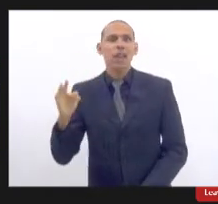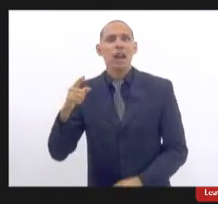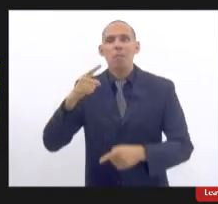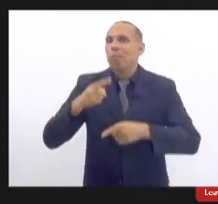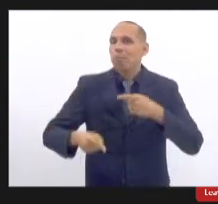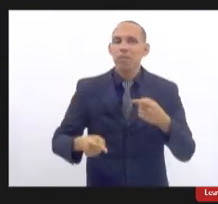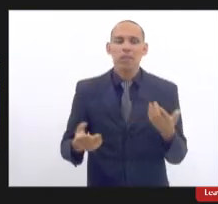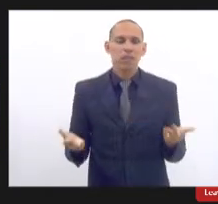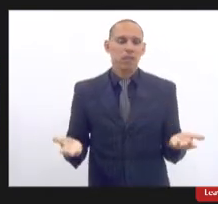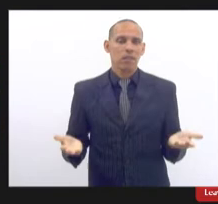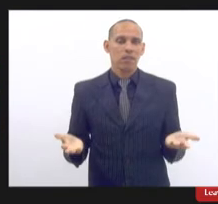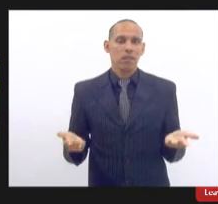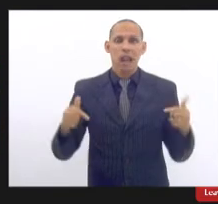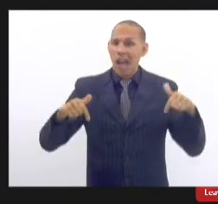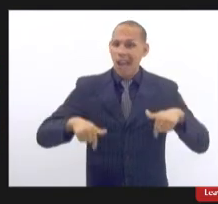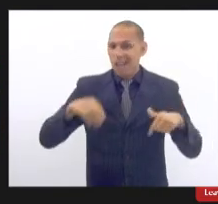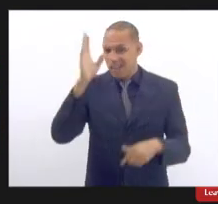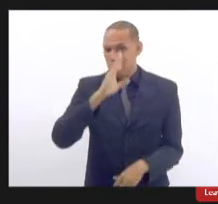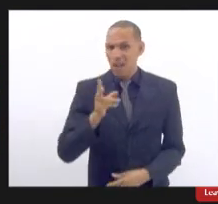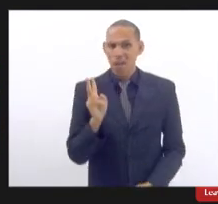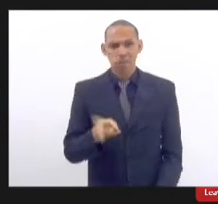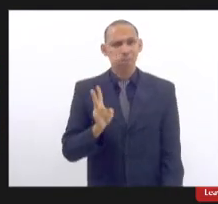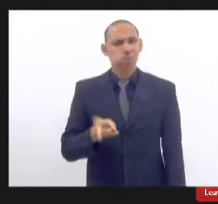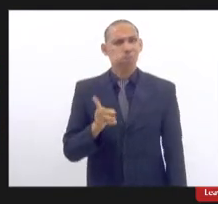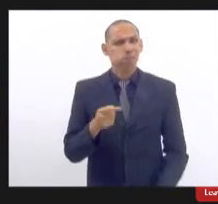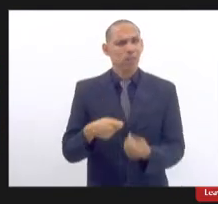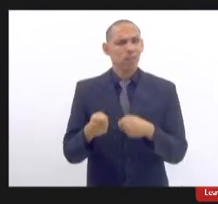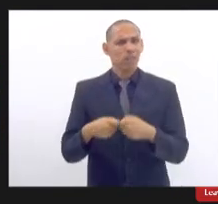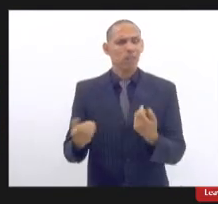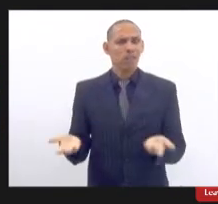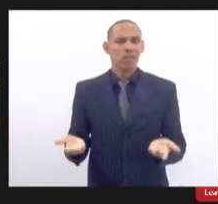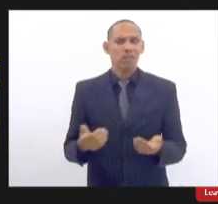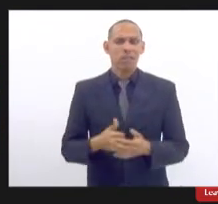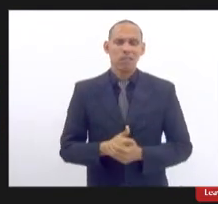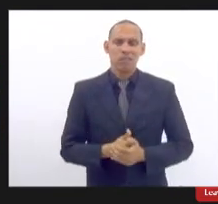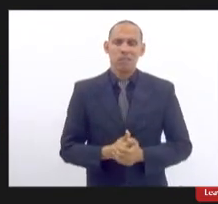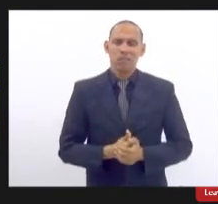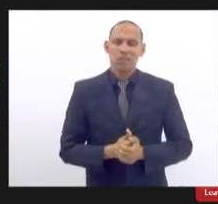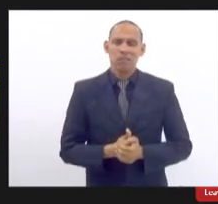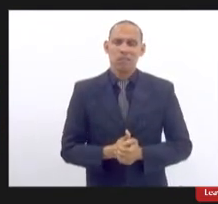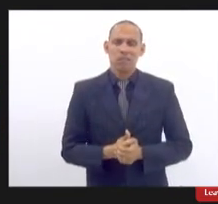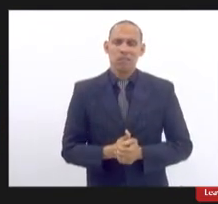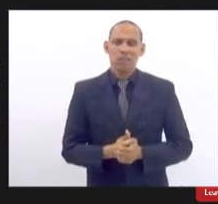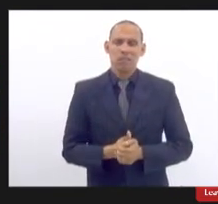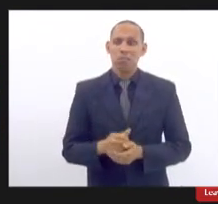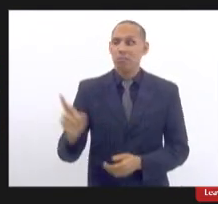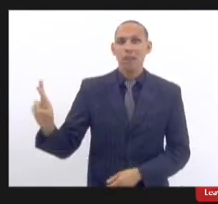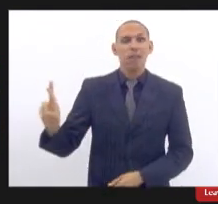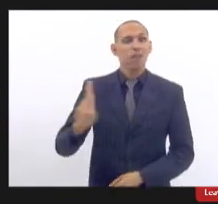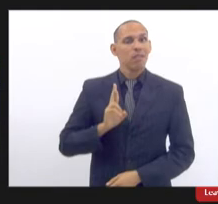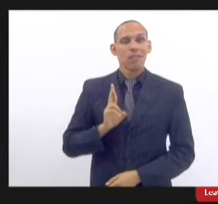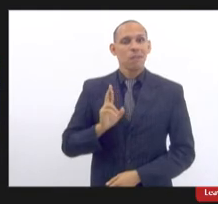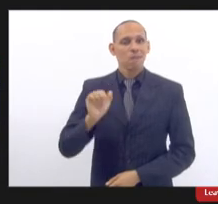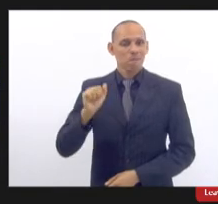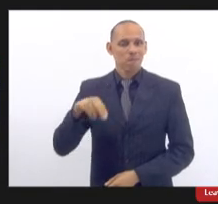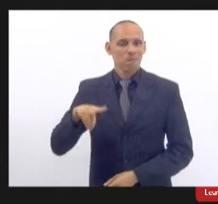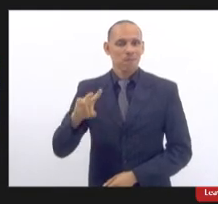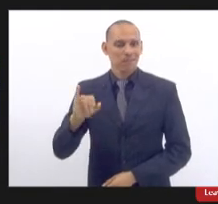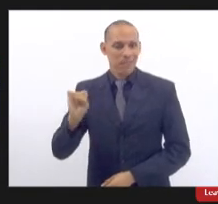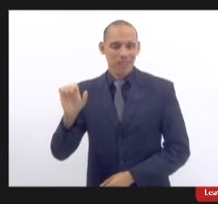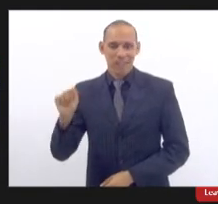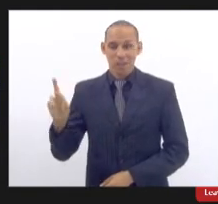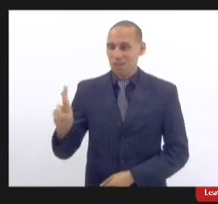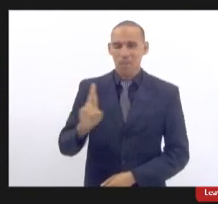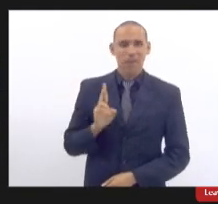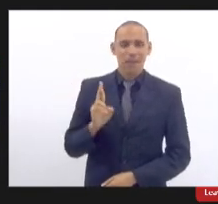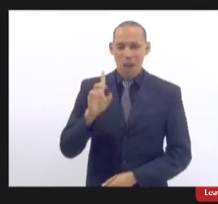banida e aqui no Brasil ela continuava sendo comercializada a resposta que eu tive da Anvisa eu